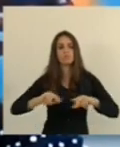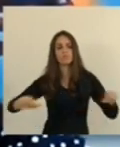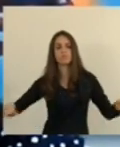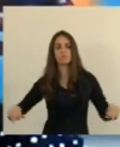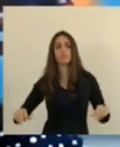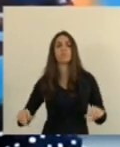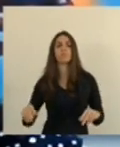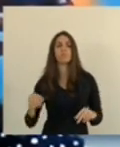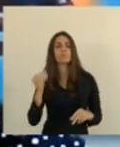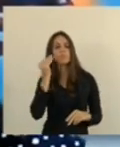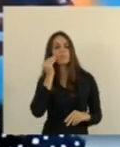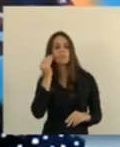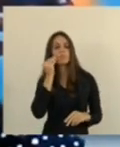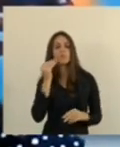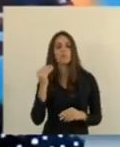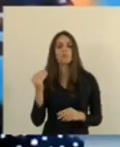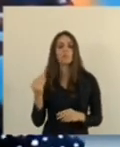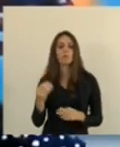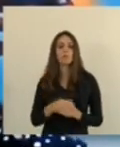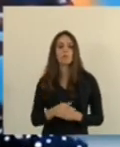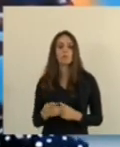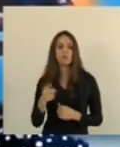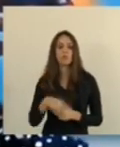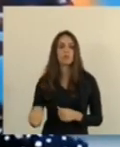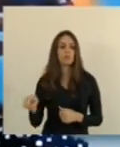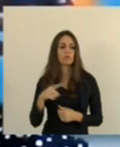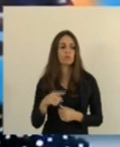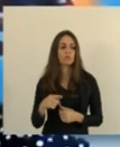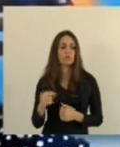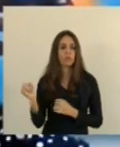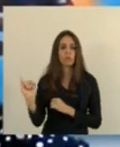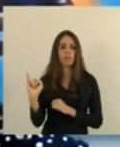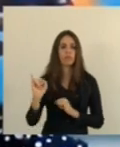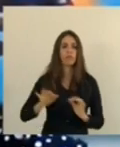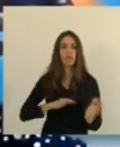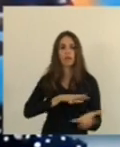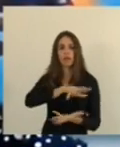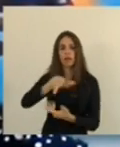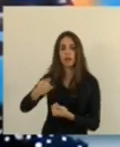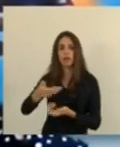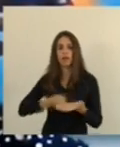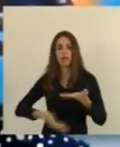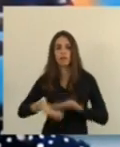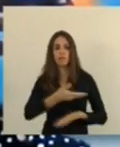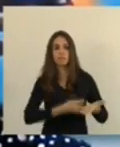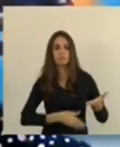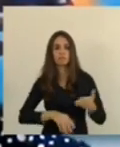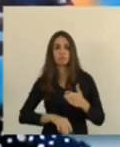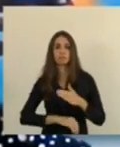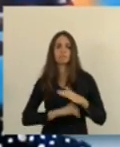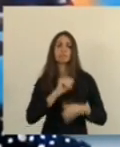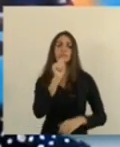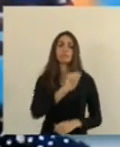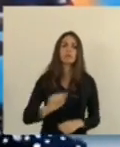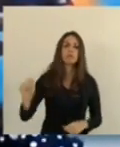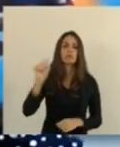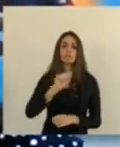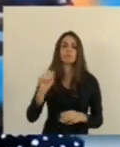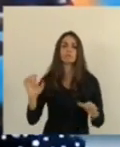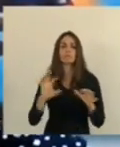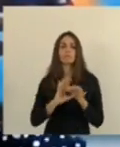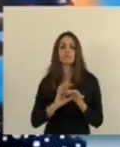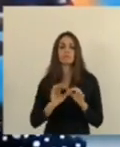manter esses concursos literários, manter o intercâmbio com outras associações, participar de projetos que visam a integração cultural